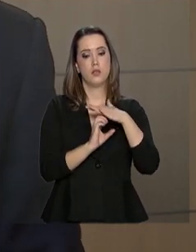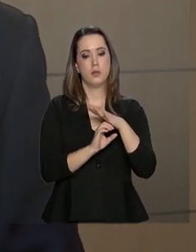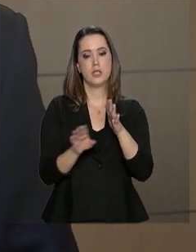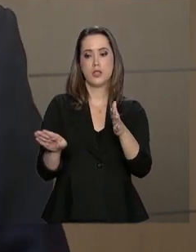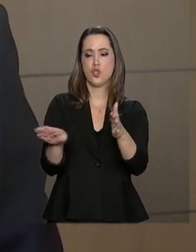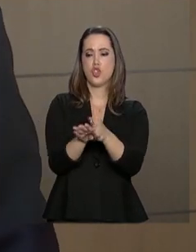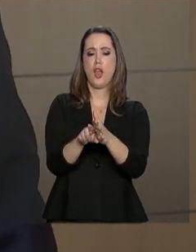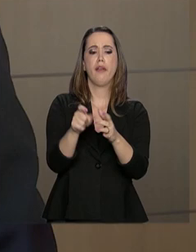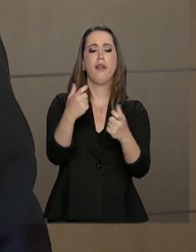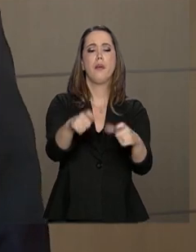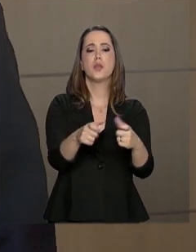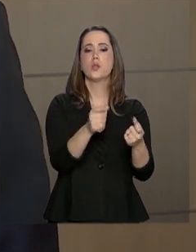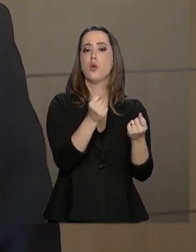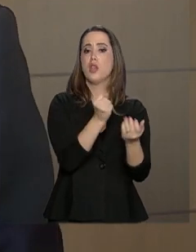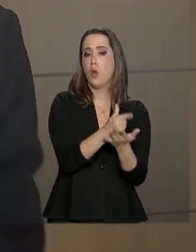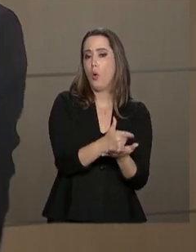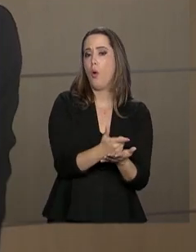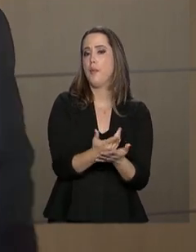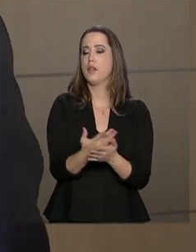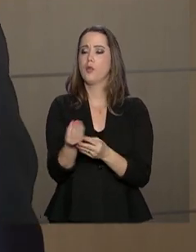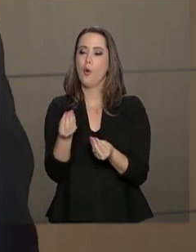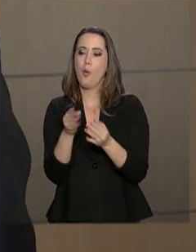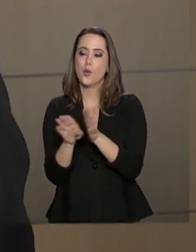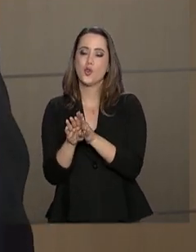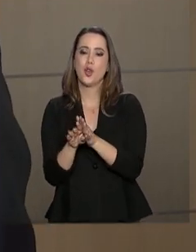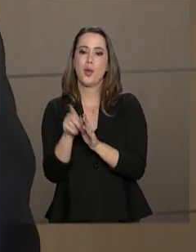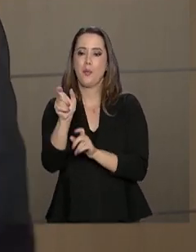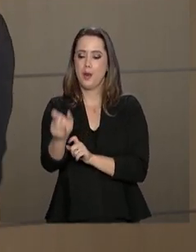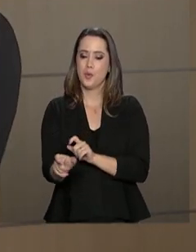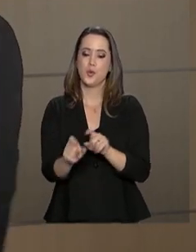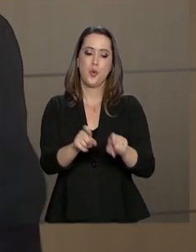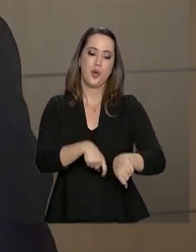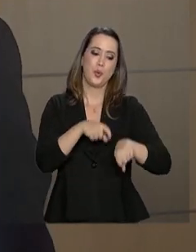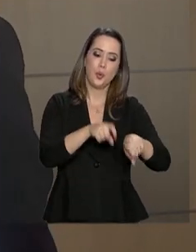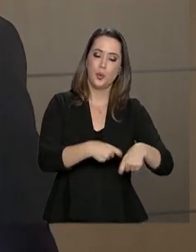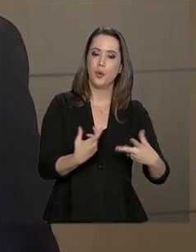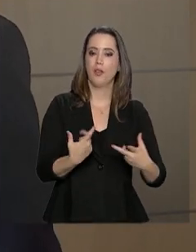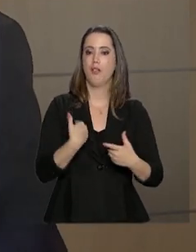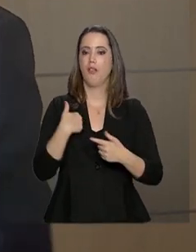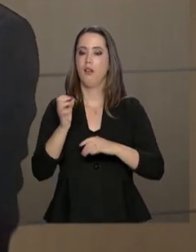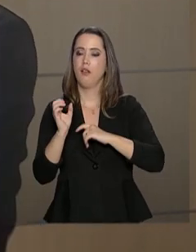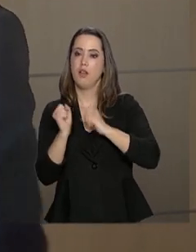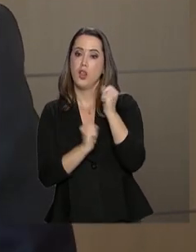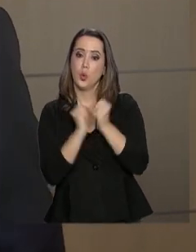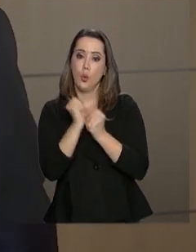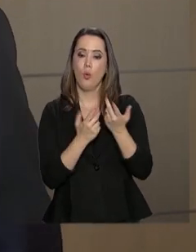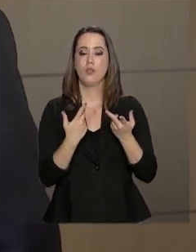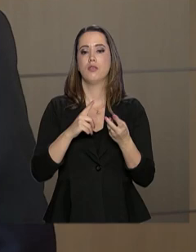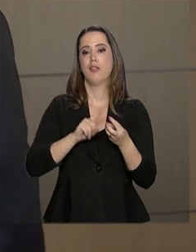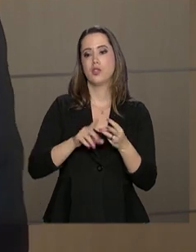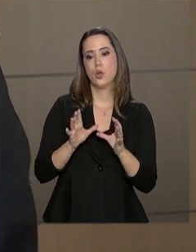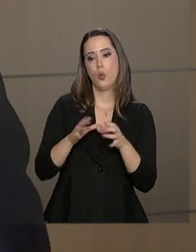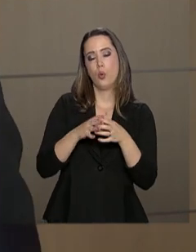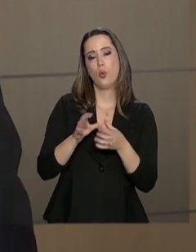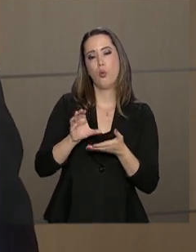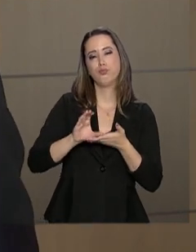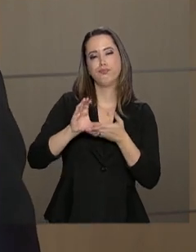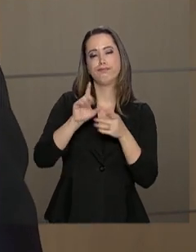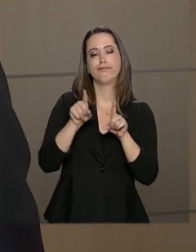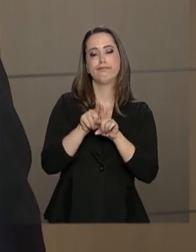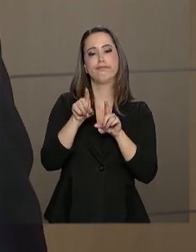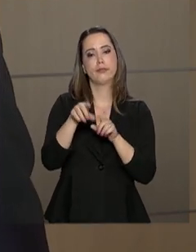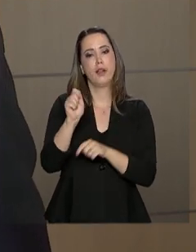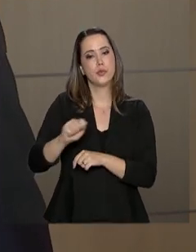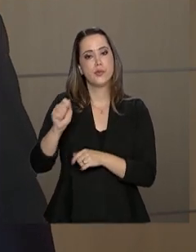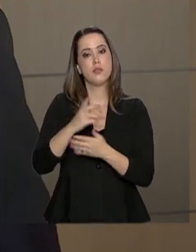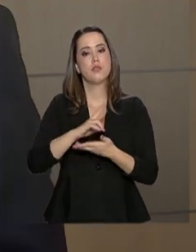cheguem até o consumidor. E isso chega por meio de um produtor rural, por meio de uma agroindústria, por meio de uma cooperativa, de uma empresa